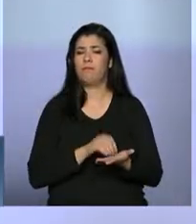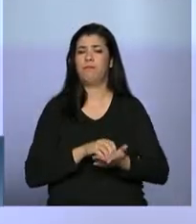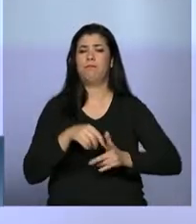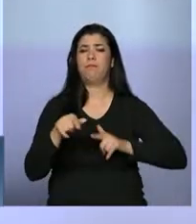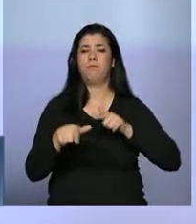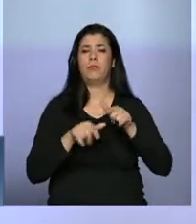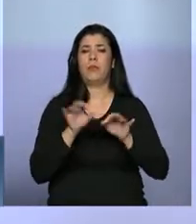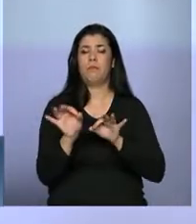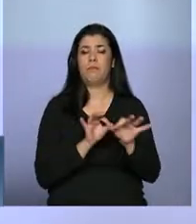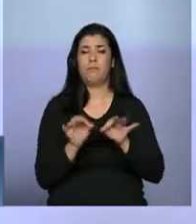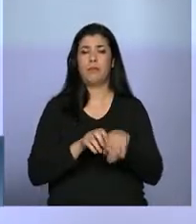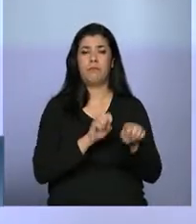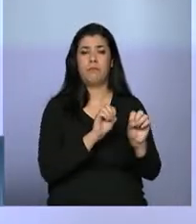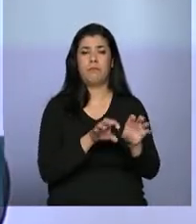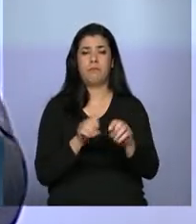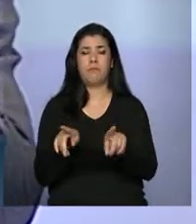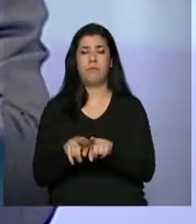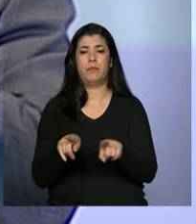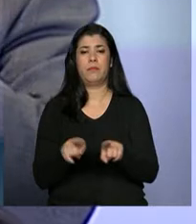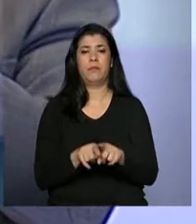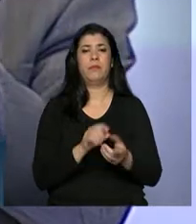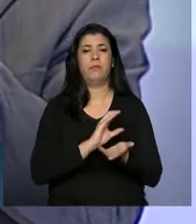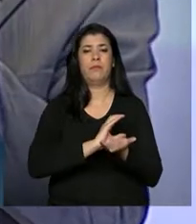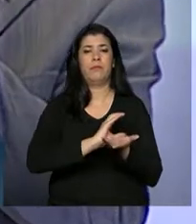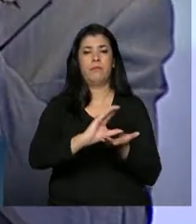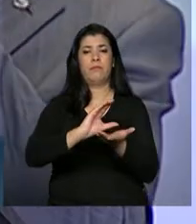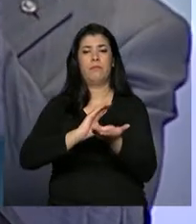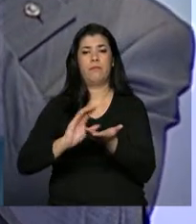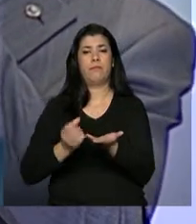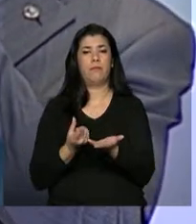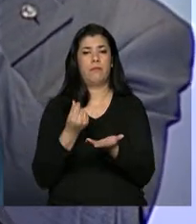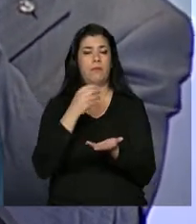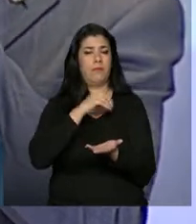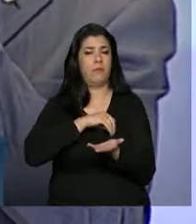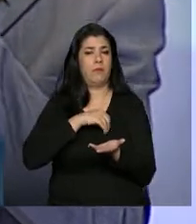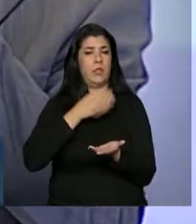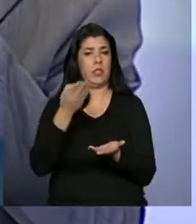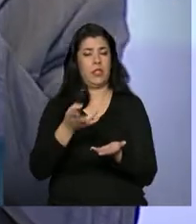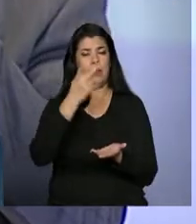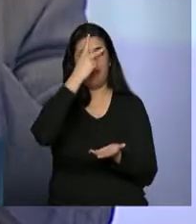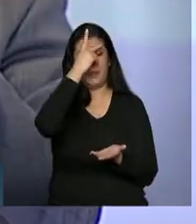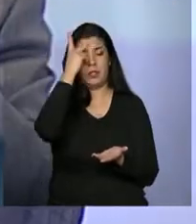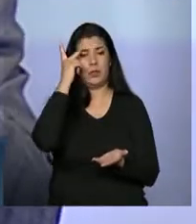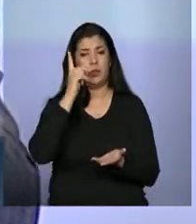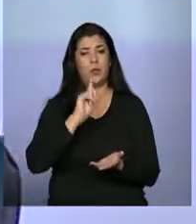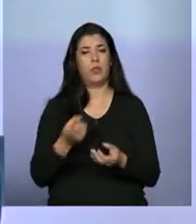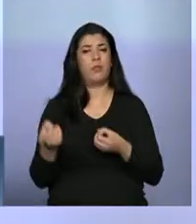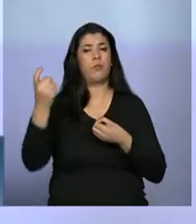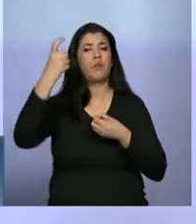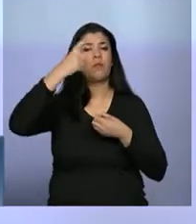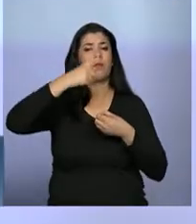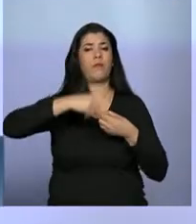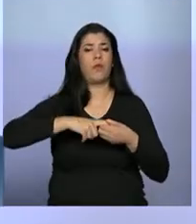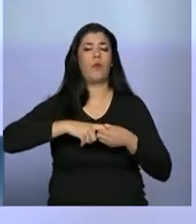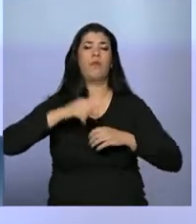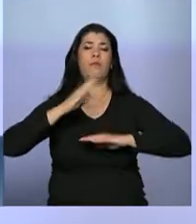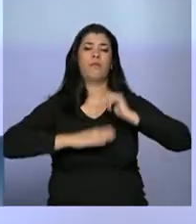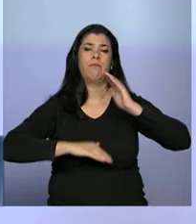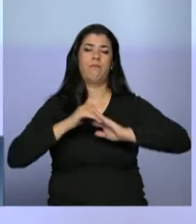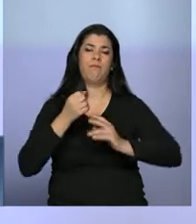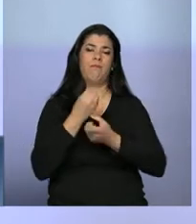projetos de distribuição de renda para que o trabalhador não seja mais envolvido